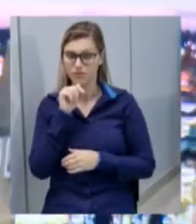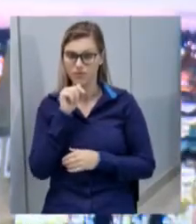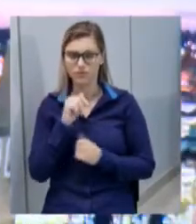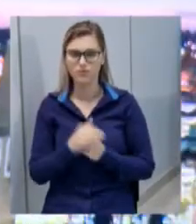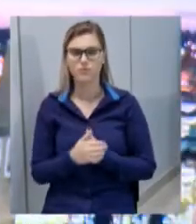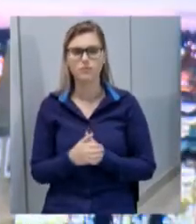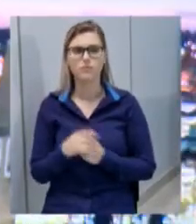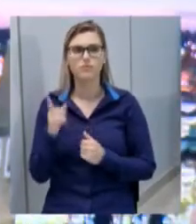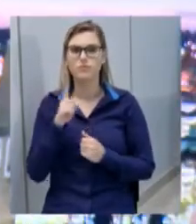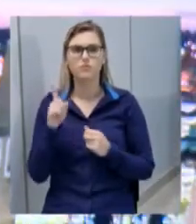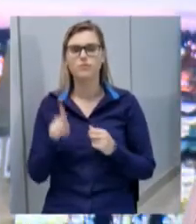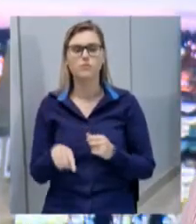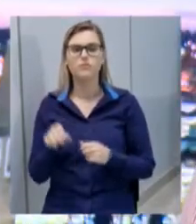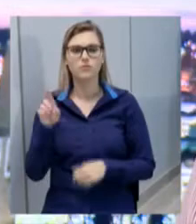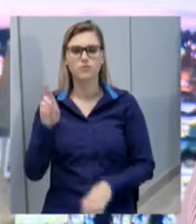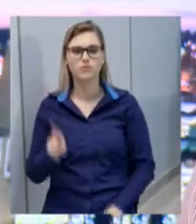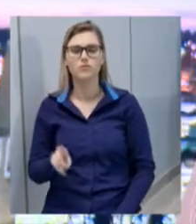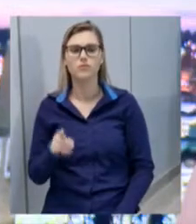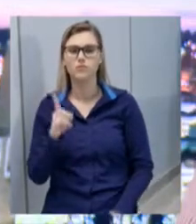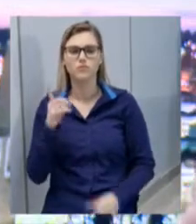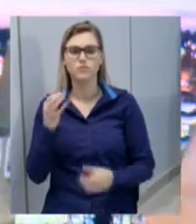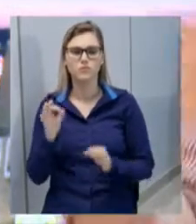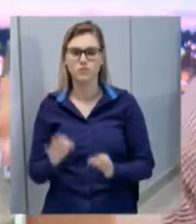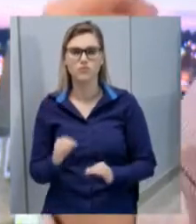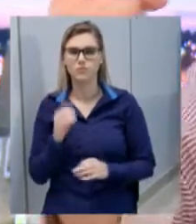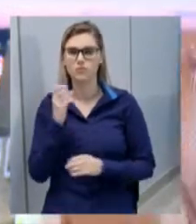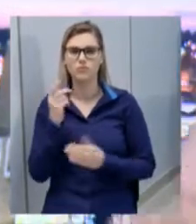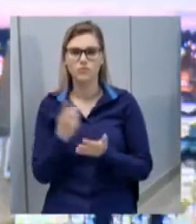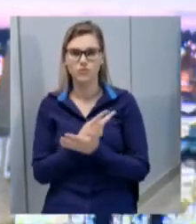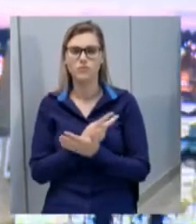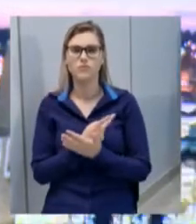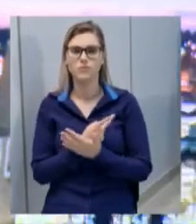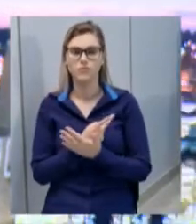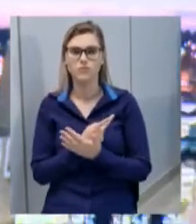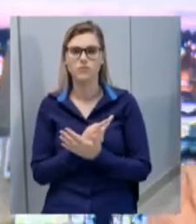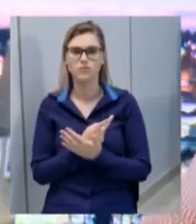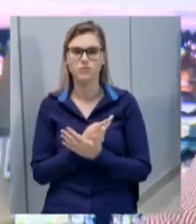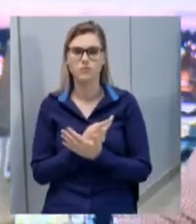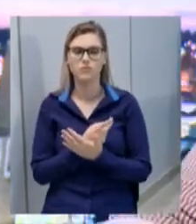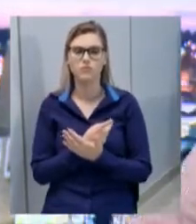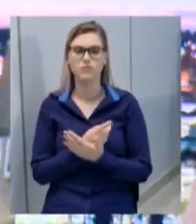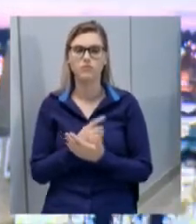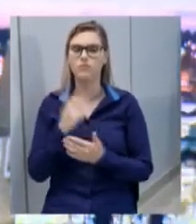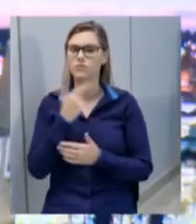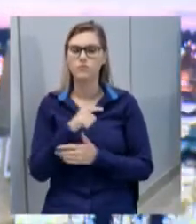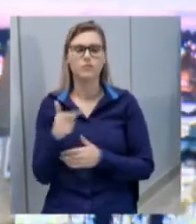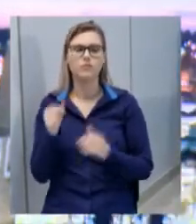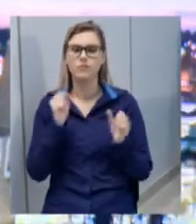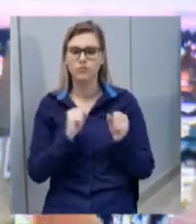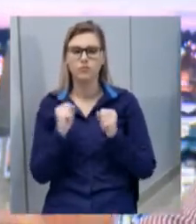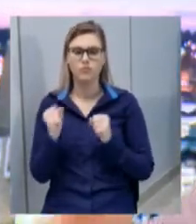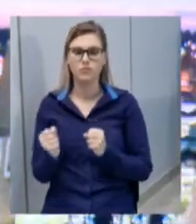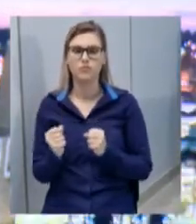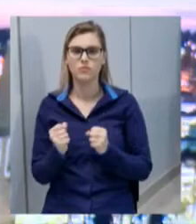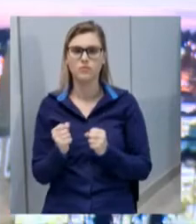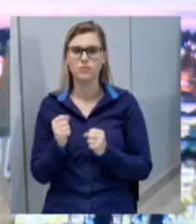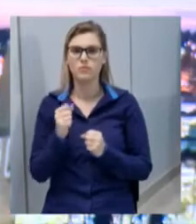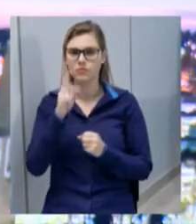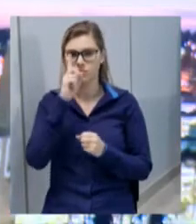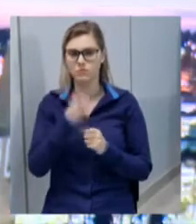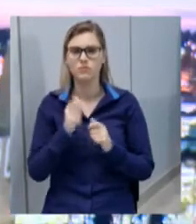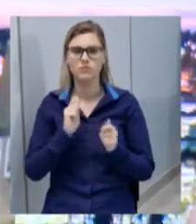uma atitude digna. uma recomendação não é decisão judicial, não tem poder de mandar a